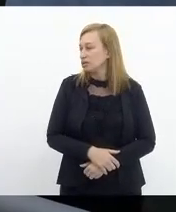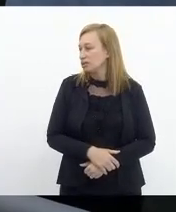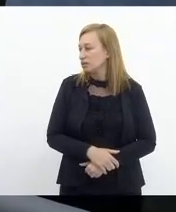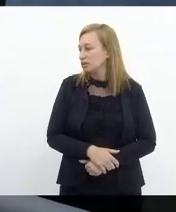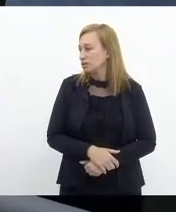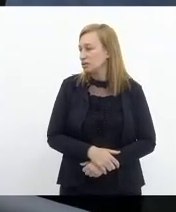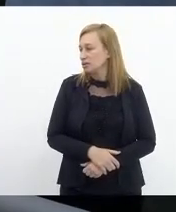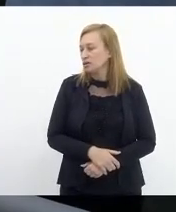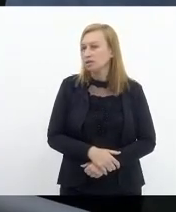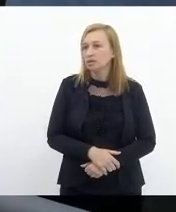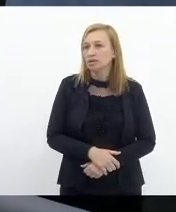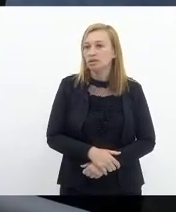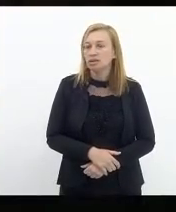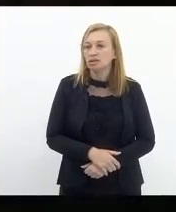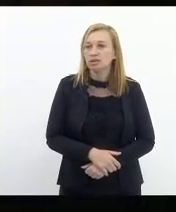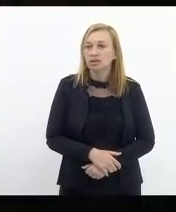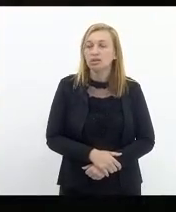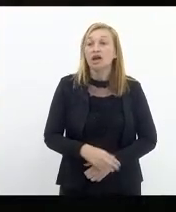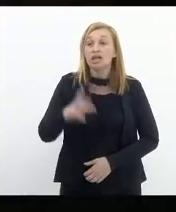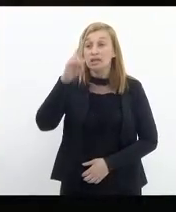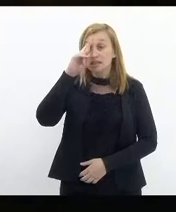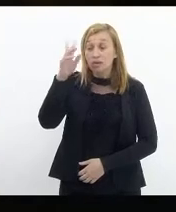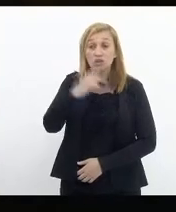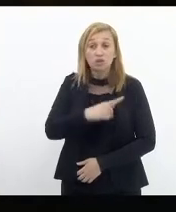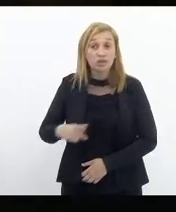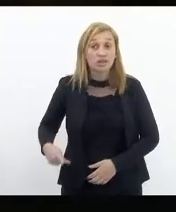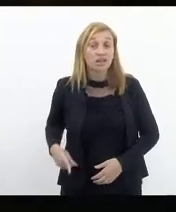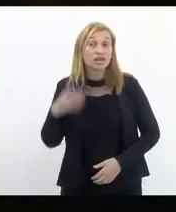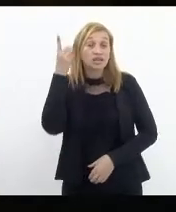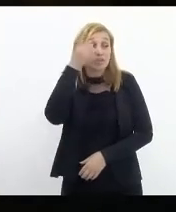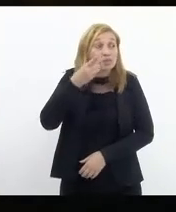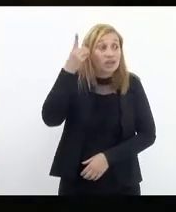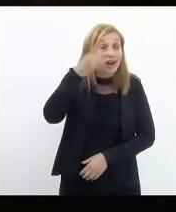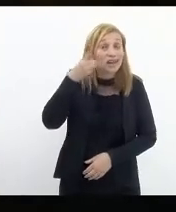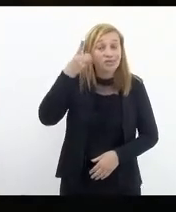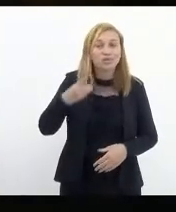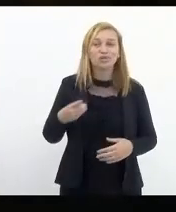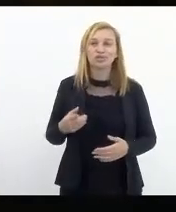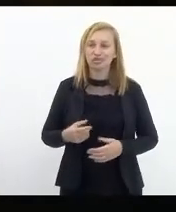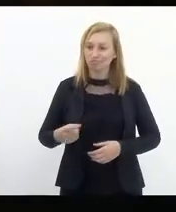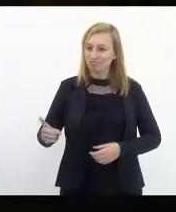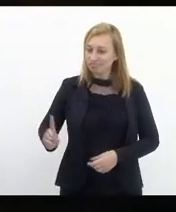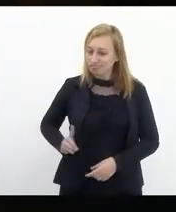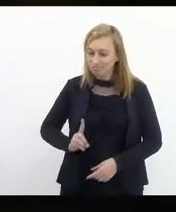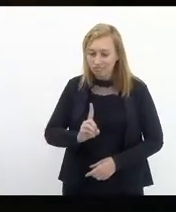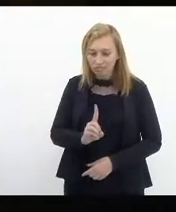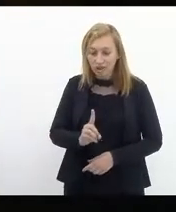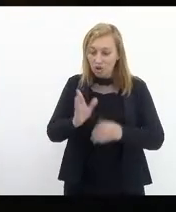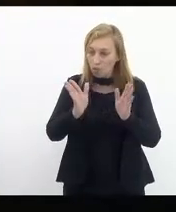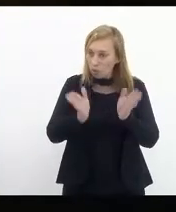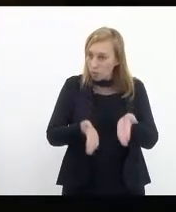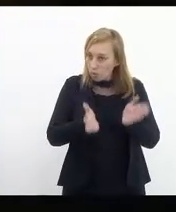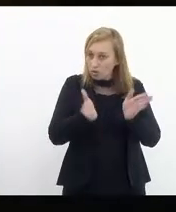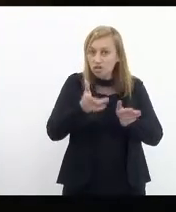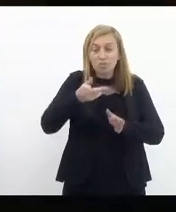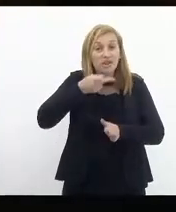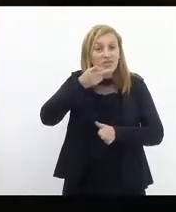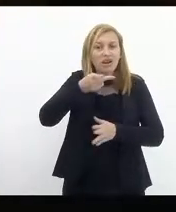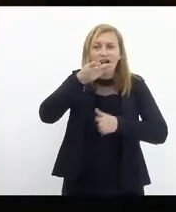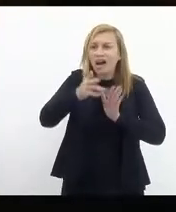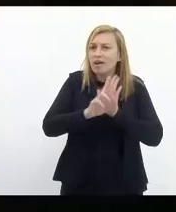Senhor presidente, senhoras deputadas, senhores deputados, venham a essa tribuna hoje para falar o que